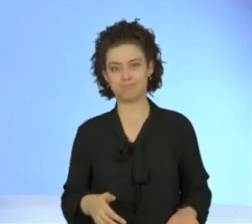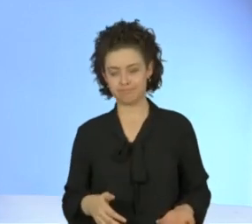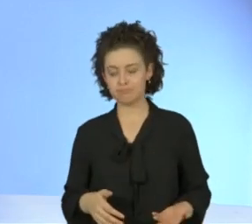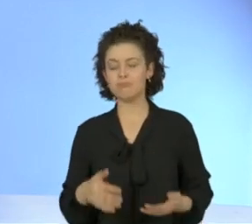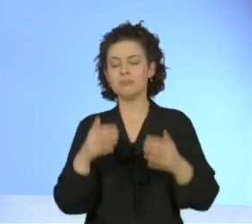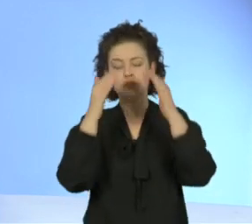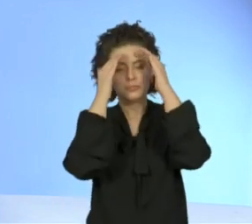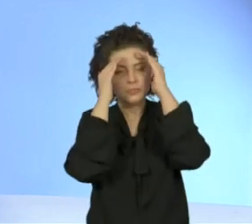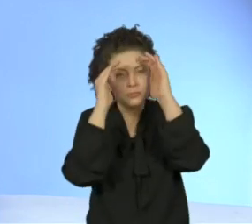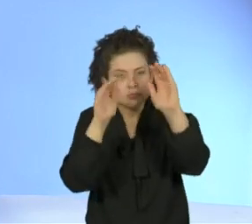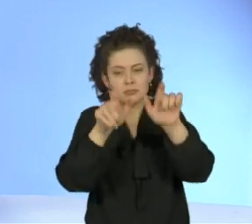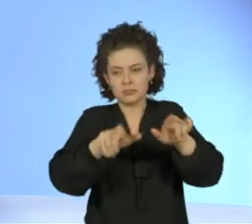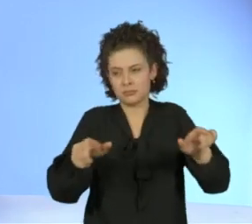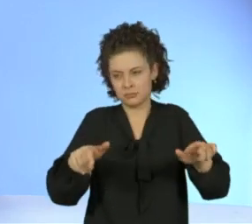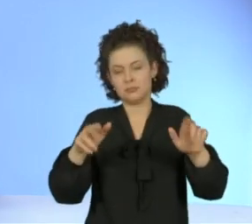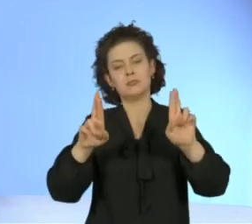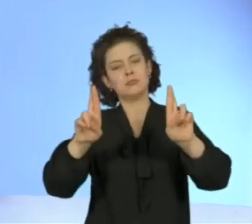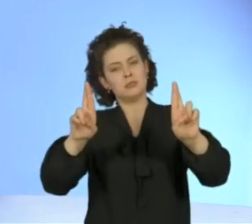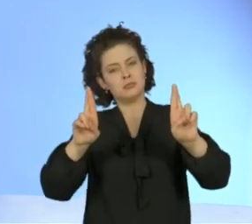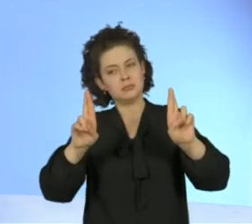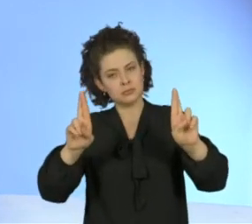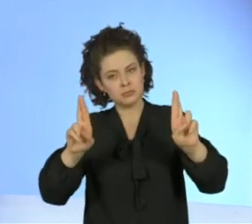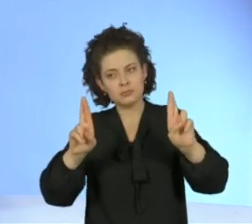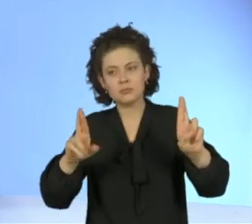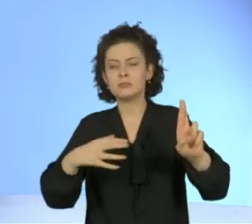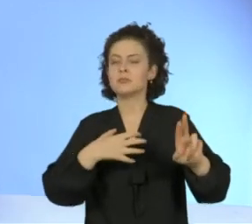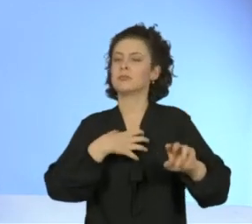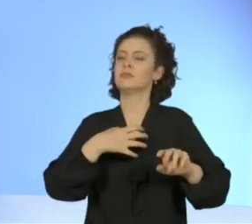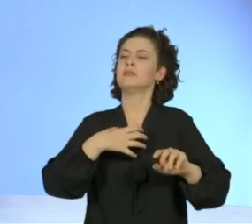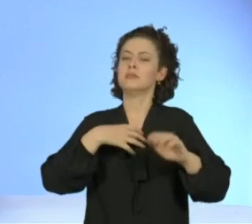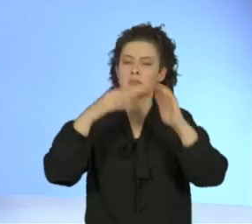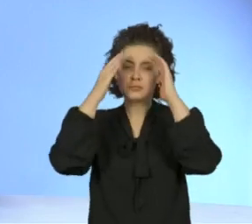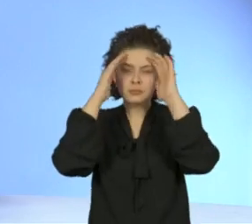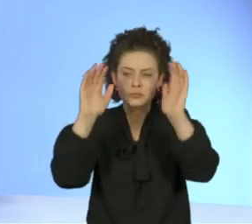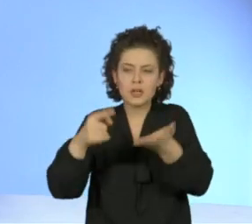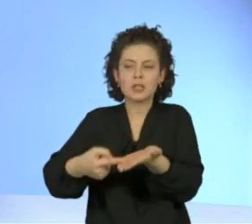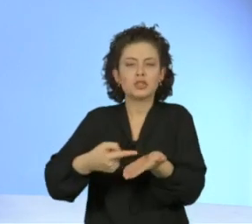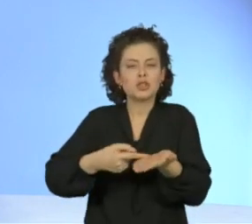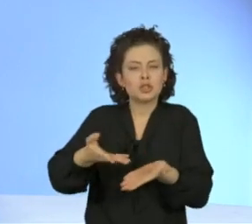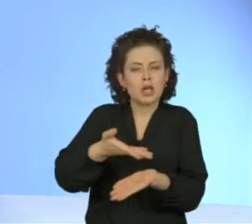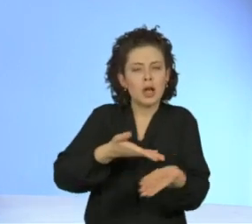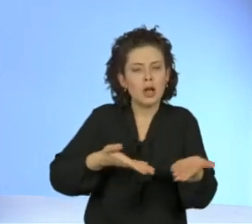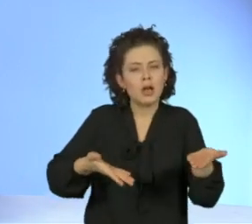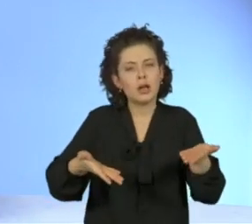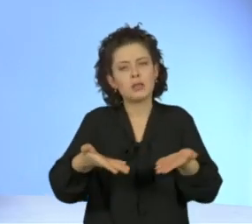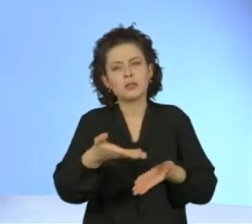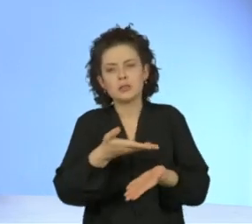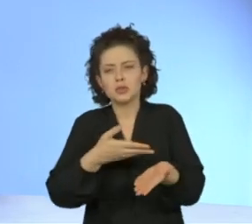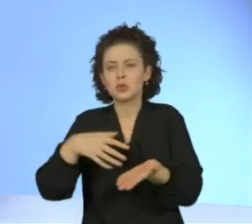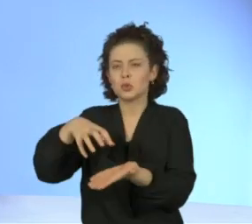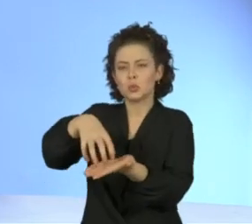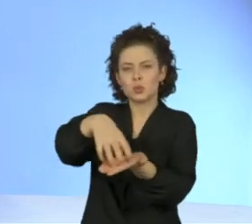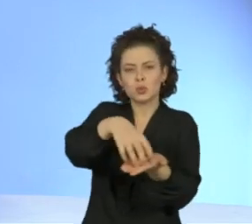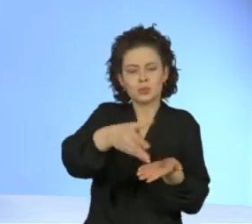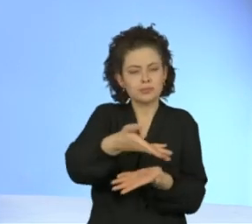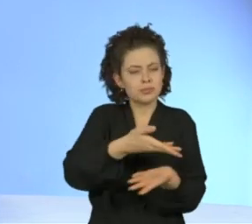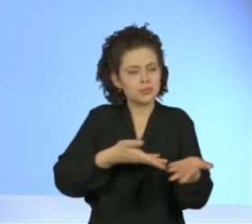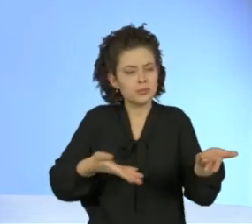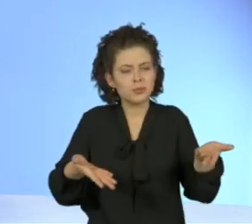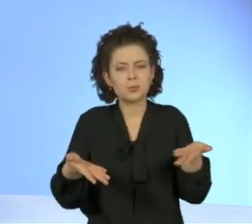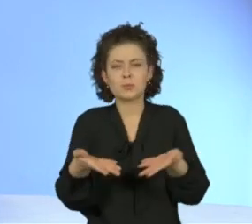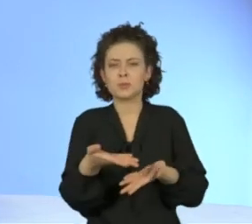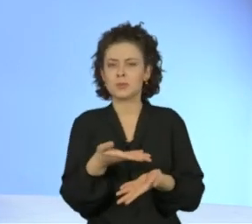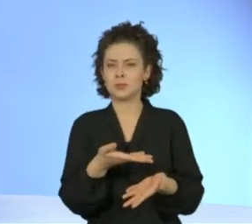todo respeito, as pessoas sabem como é o meu estilo, é de respeito, de diálogo, é de relação institucional, mas